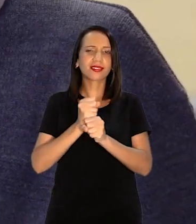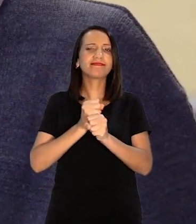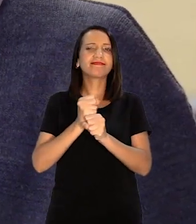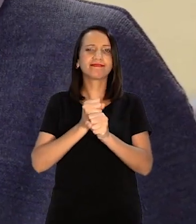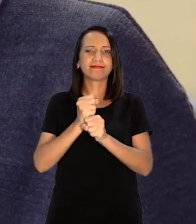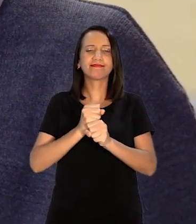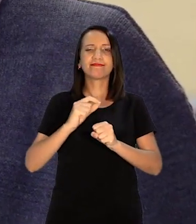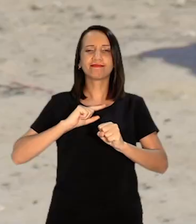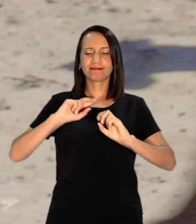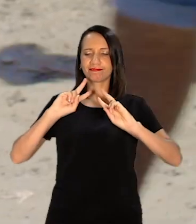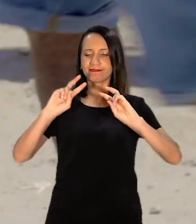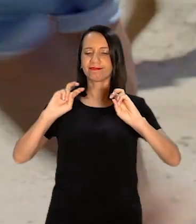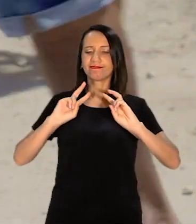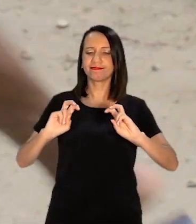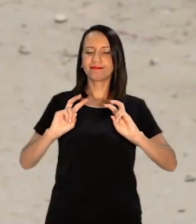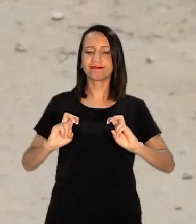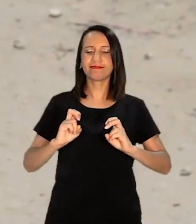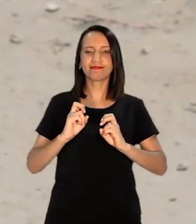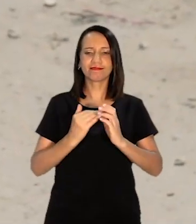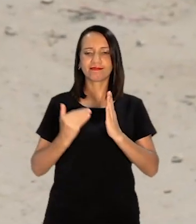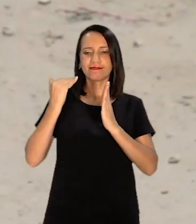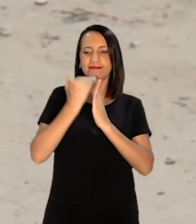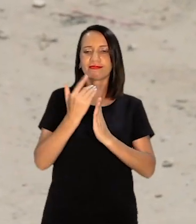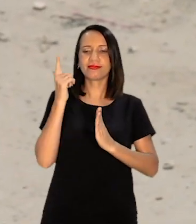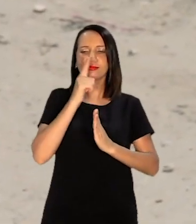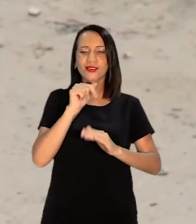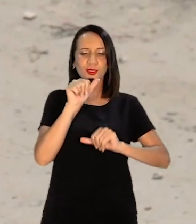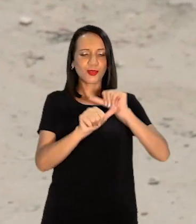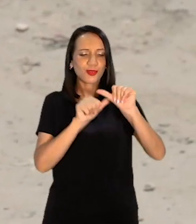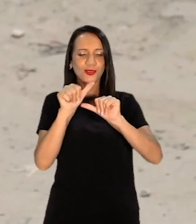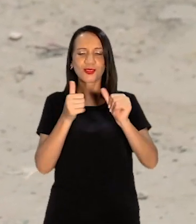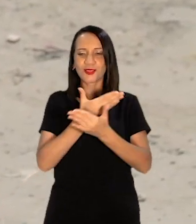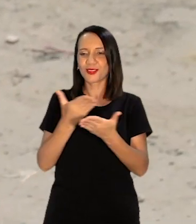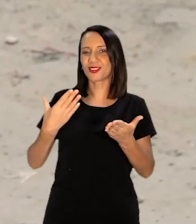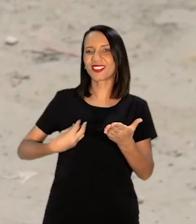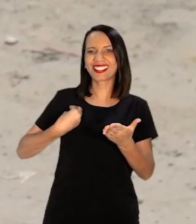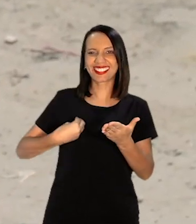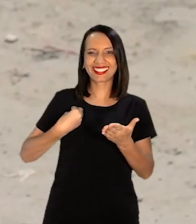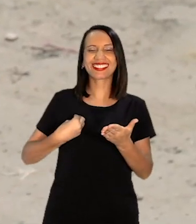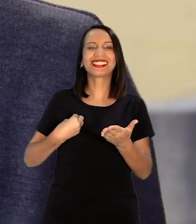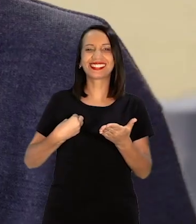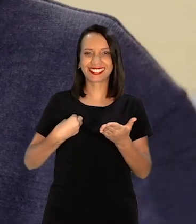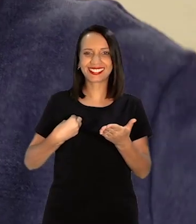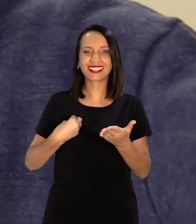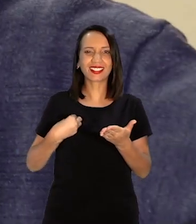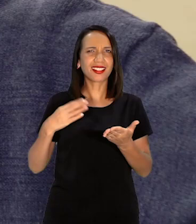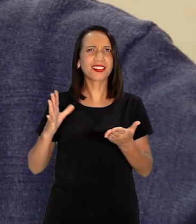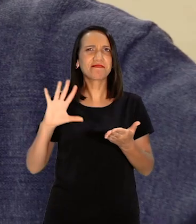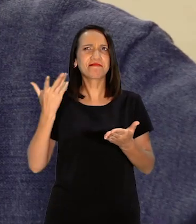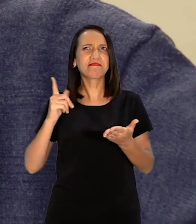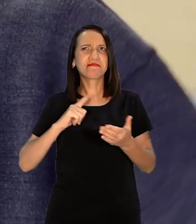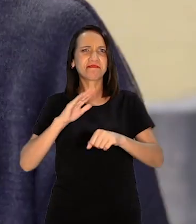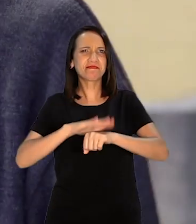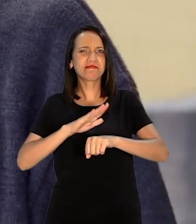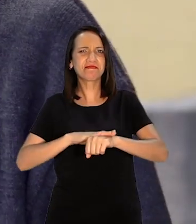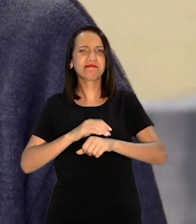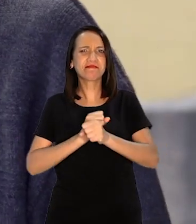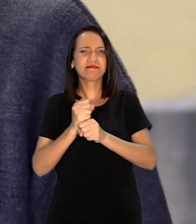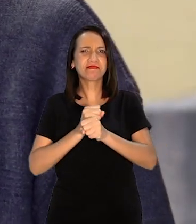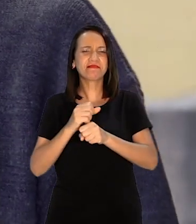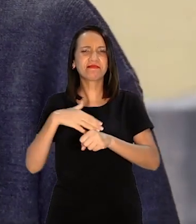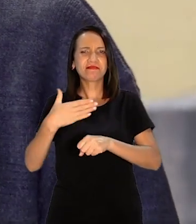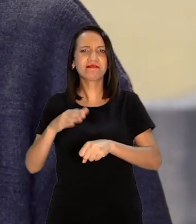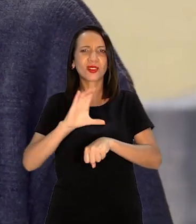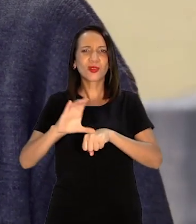eu perceber O quanto mais Pode transformar a vida Se alguém De repente Fica um pouco mais De tempo no cursinho